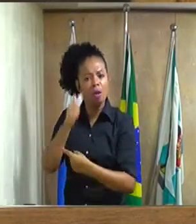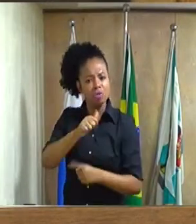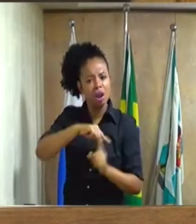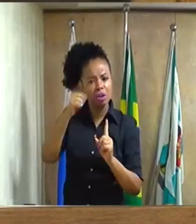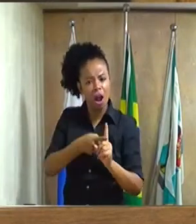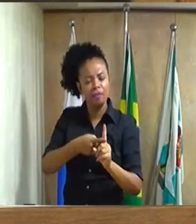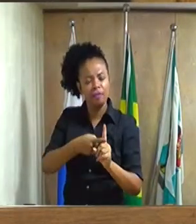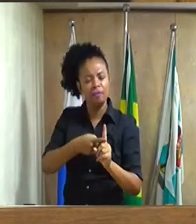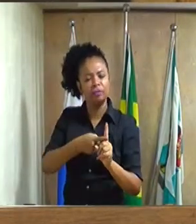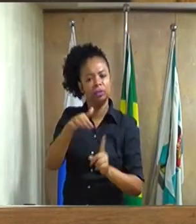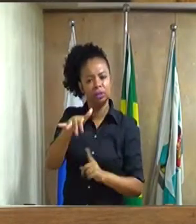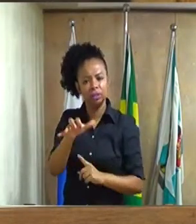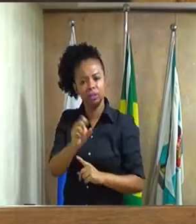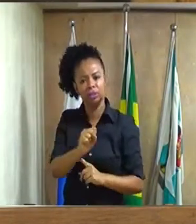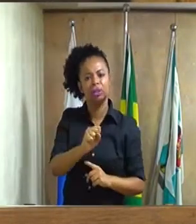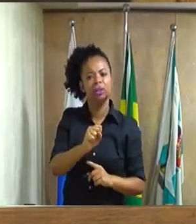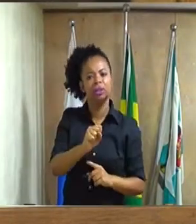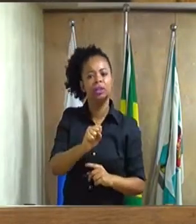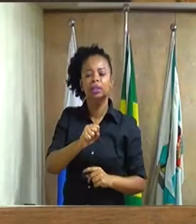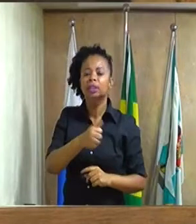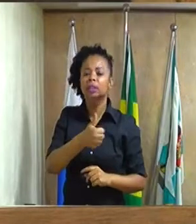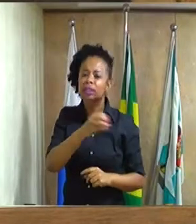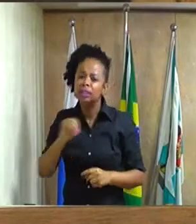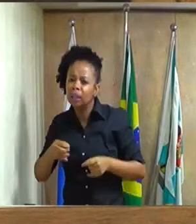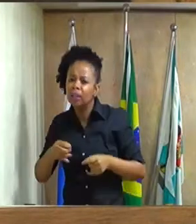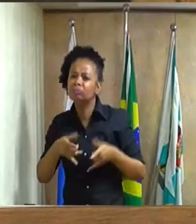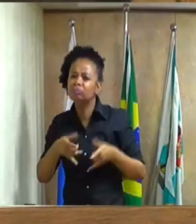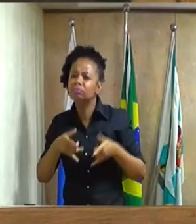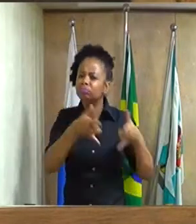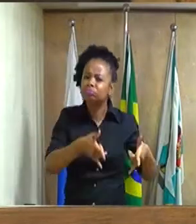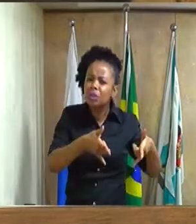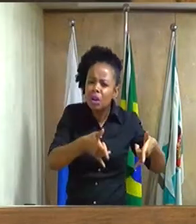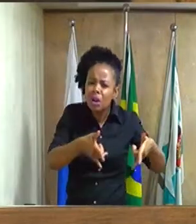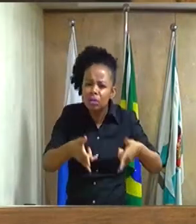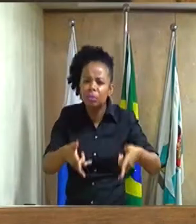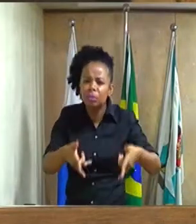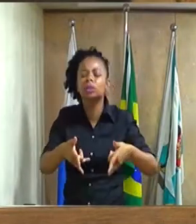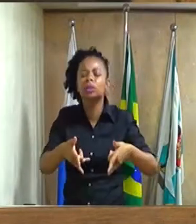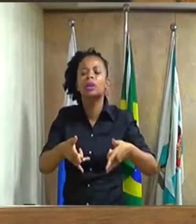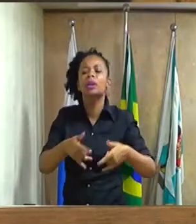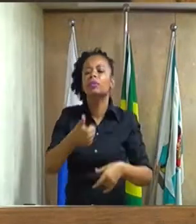100 leitos, 25 leitos de UTI neonatal,